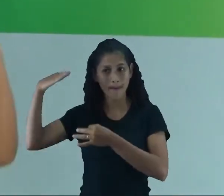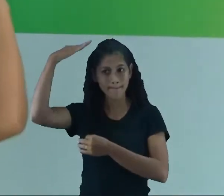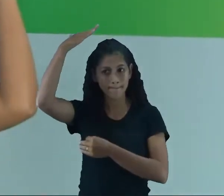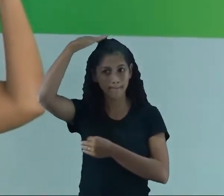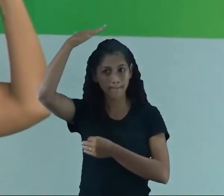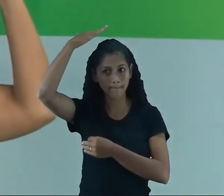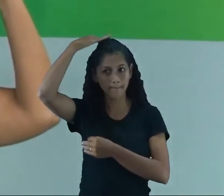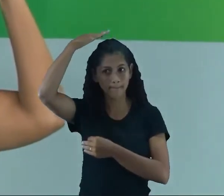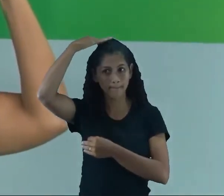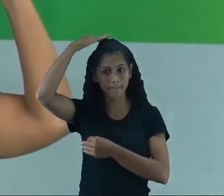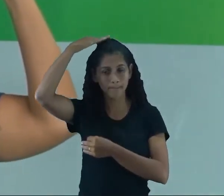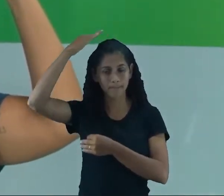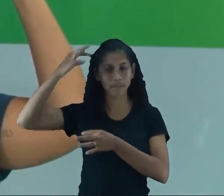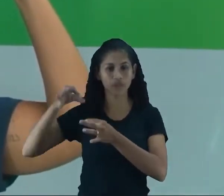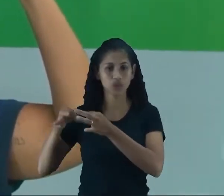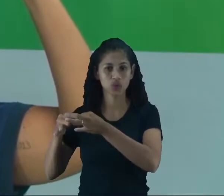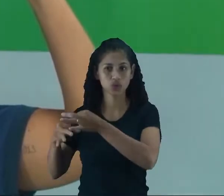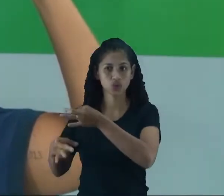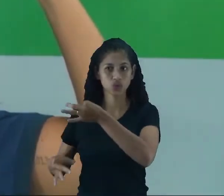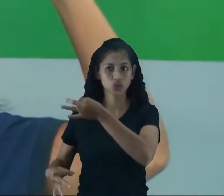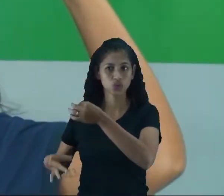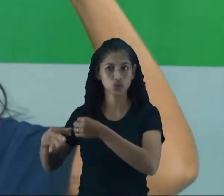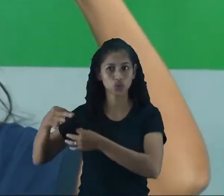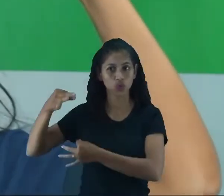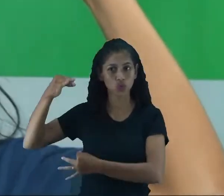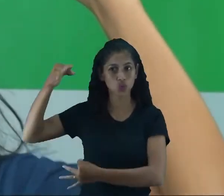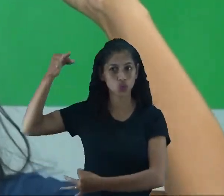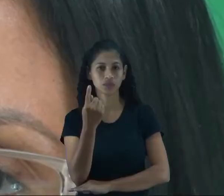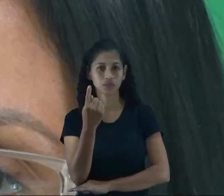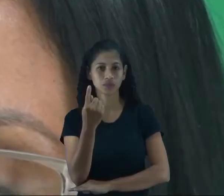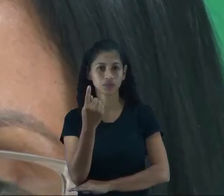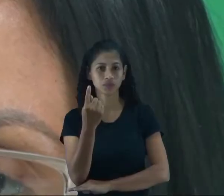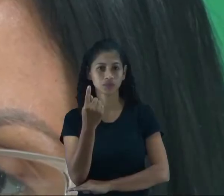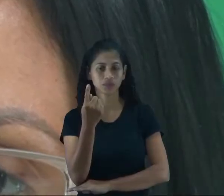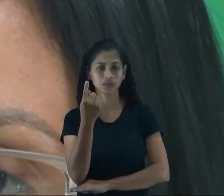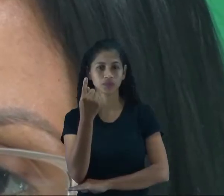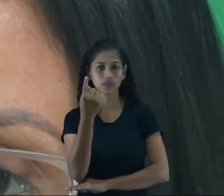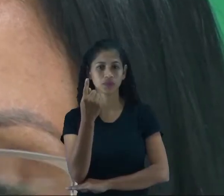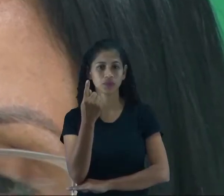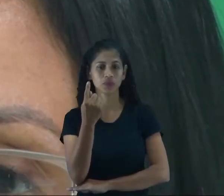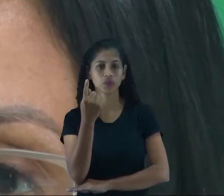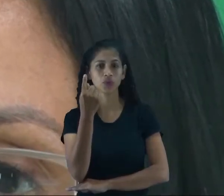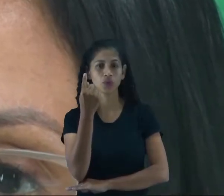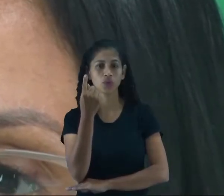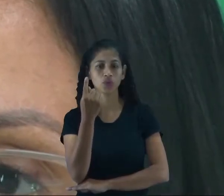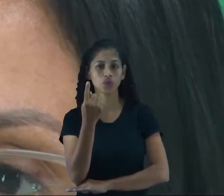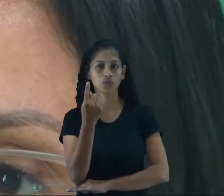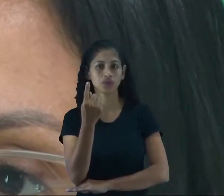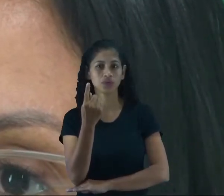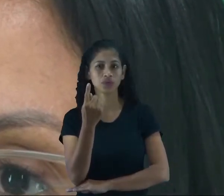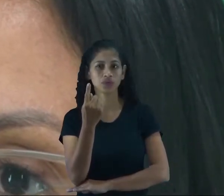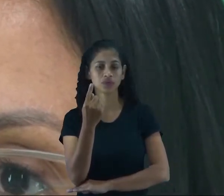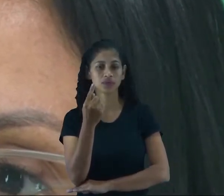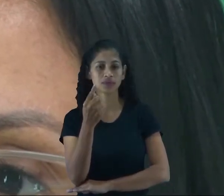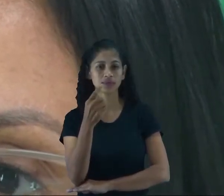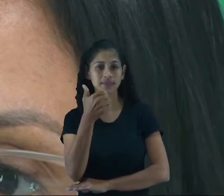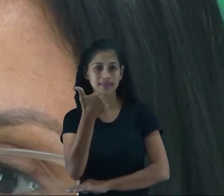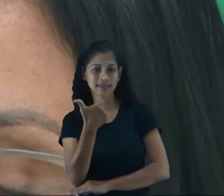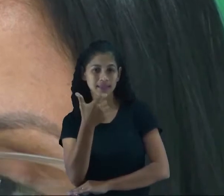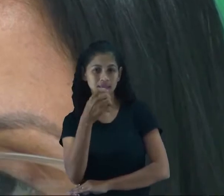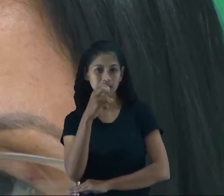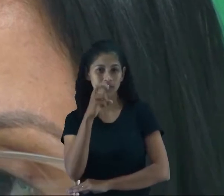quanto que vocês estão vendo aí, quanto que a professora mede, tá dando quanto aí? 151